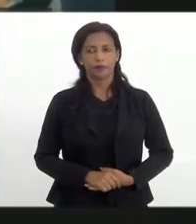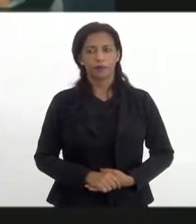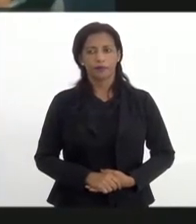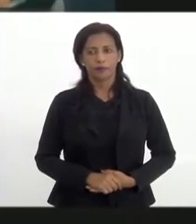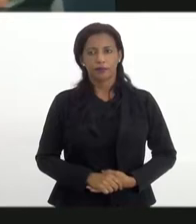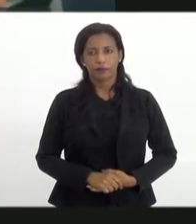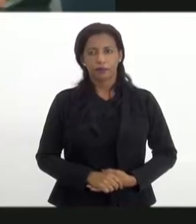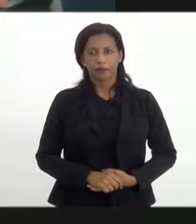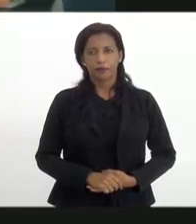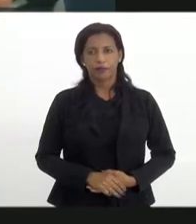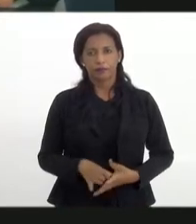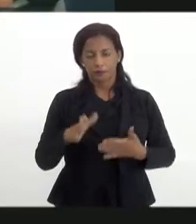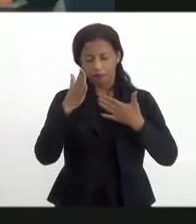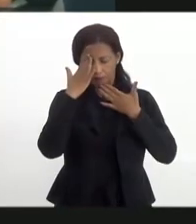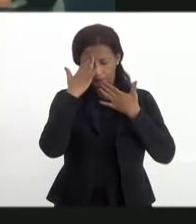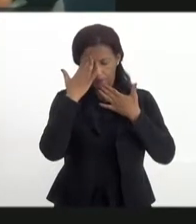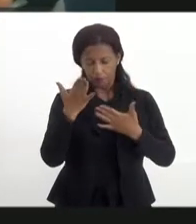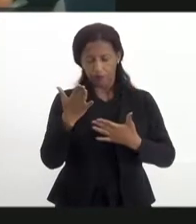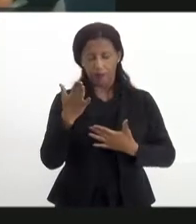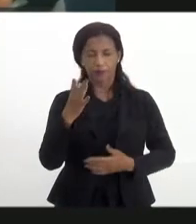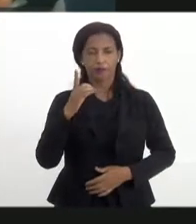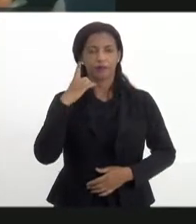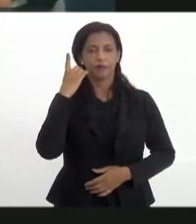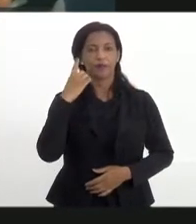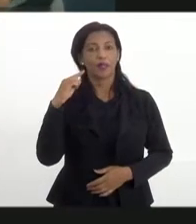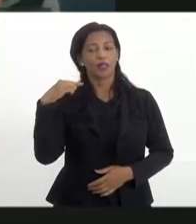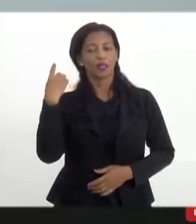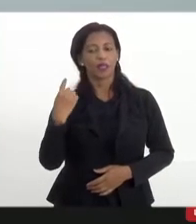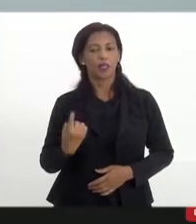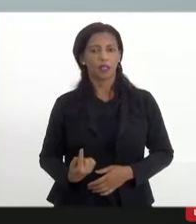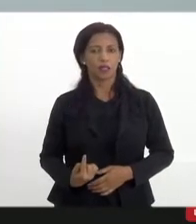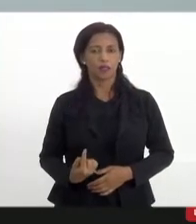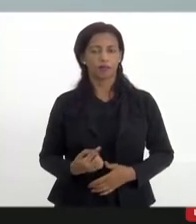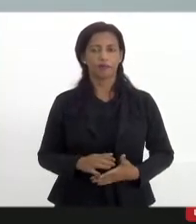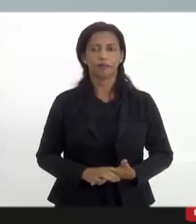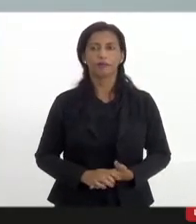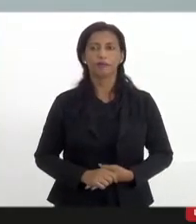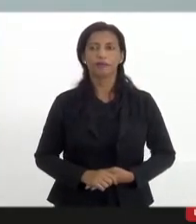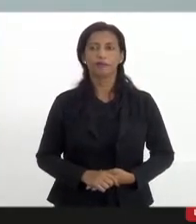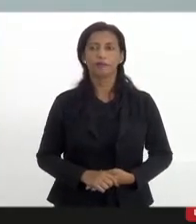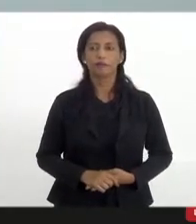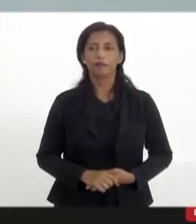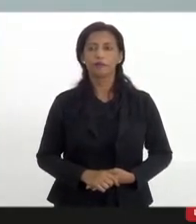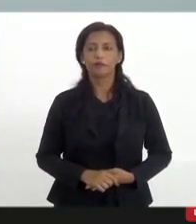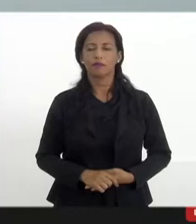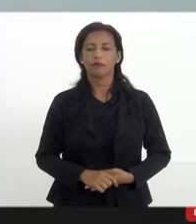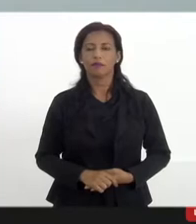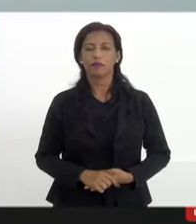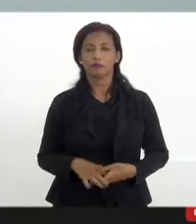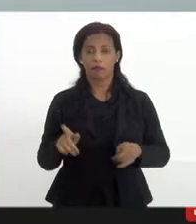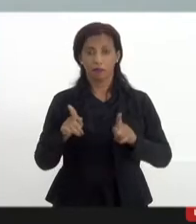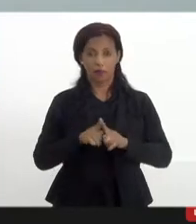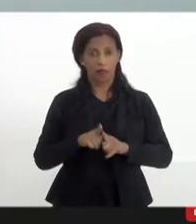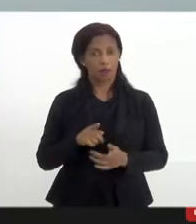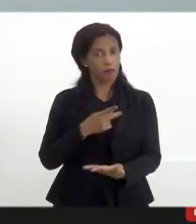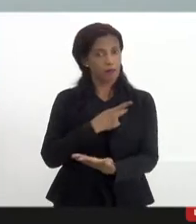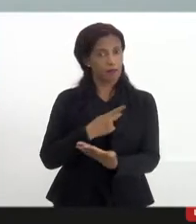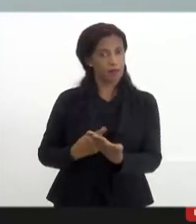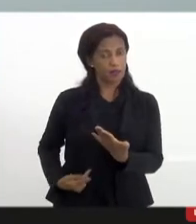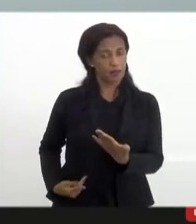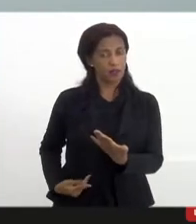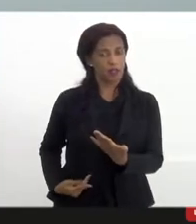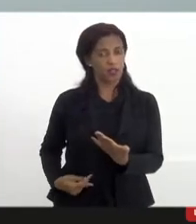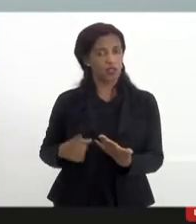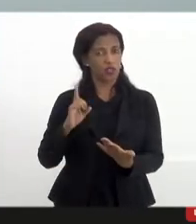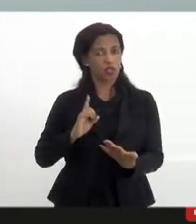Obrigado, deputada Dani Monteiro, que também preside a Comissão de Direitos Humanos e